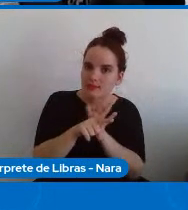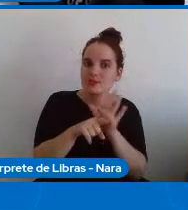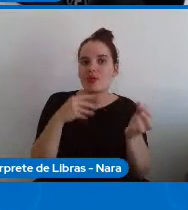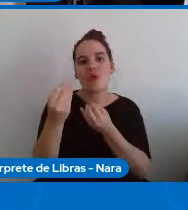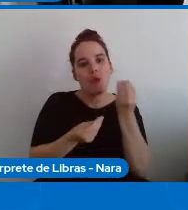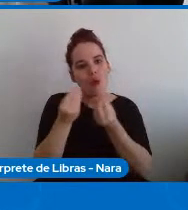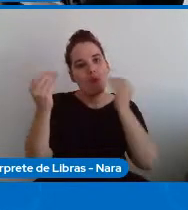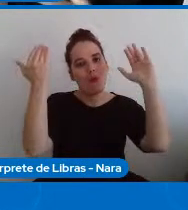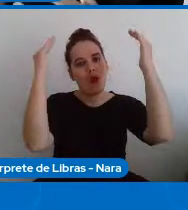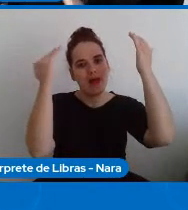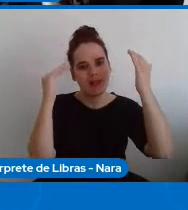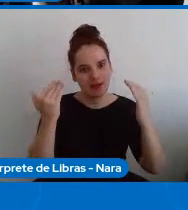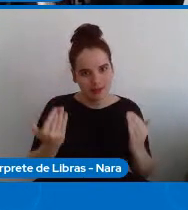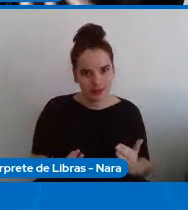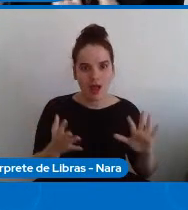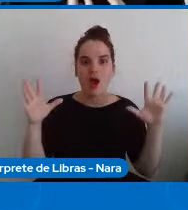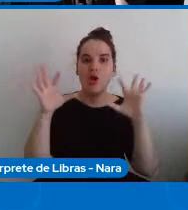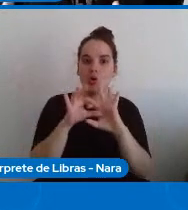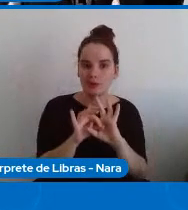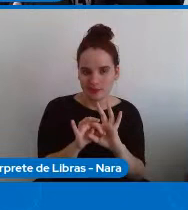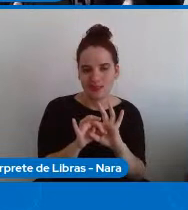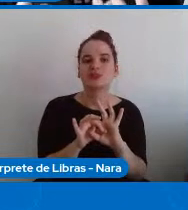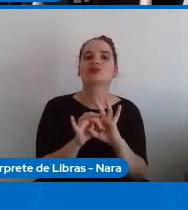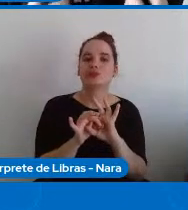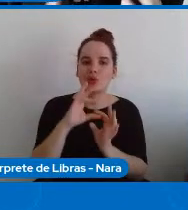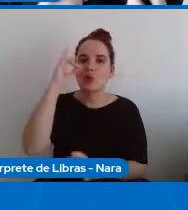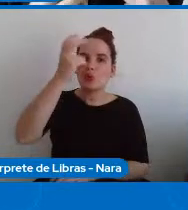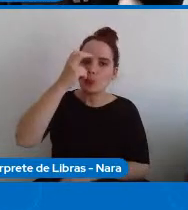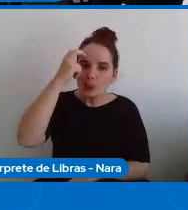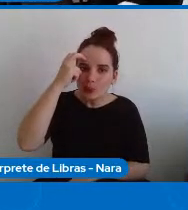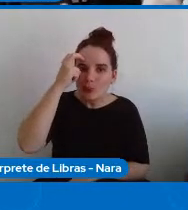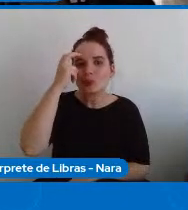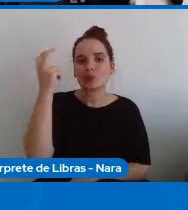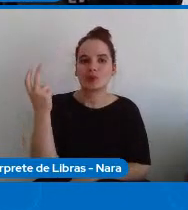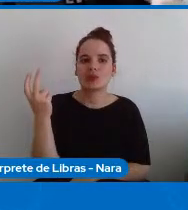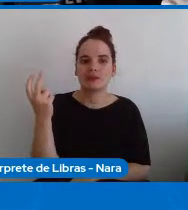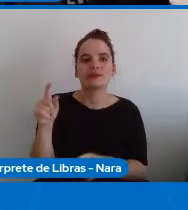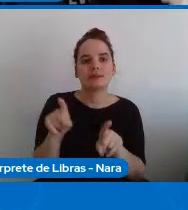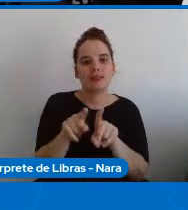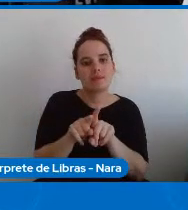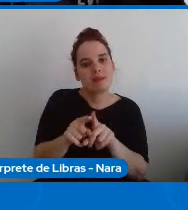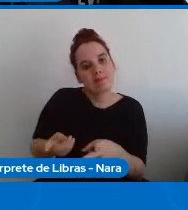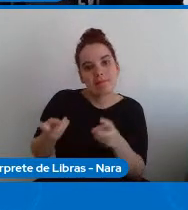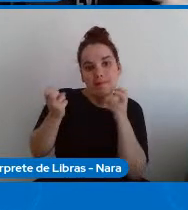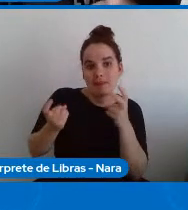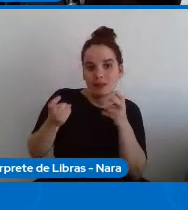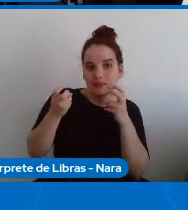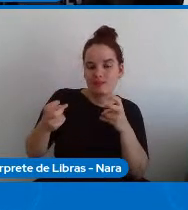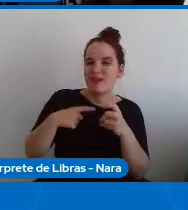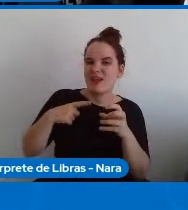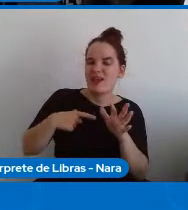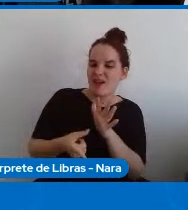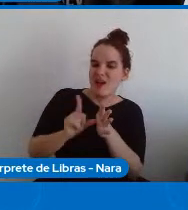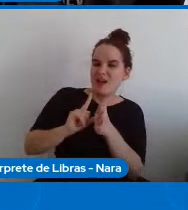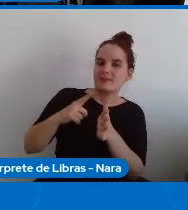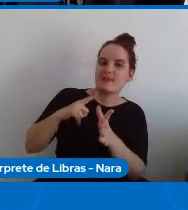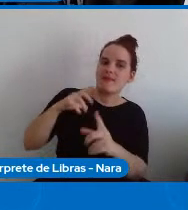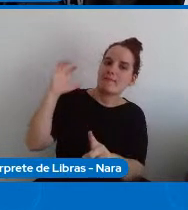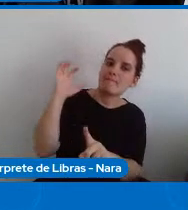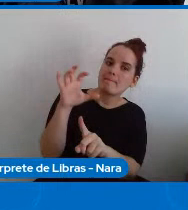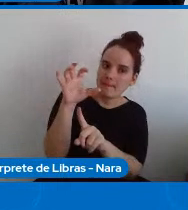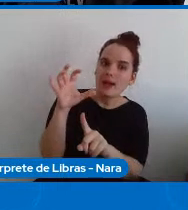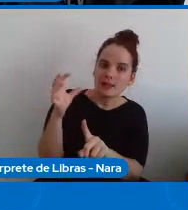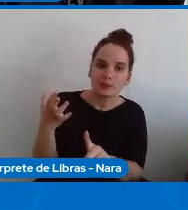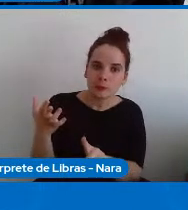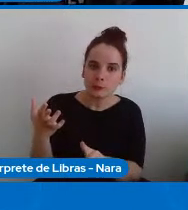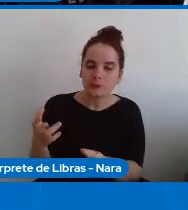contexto a entender as questões culturais e antecipar impactos possíveis com a introdução de uma